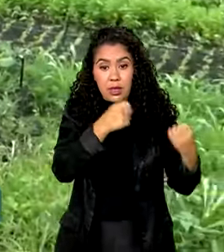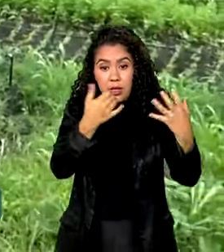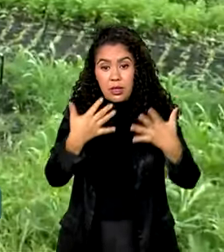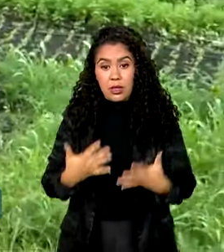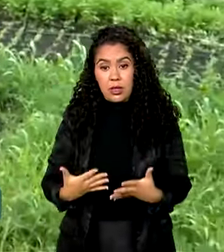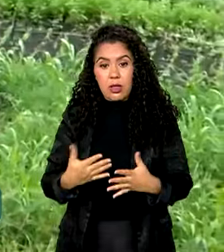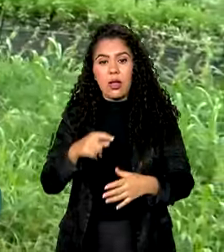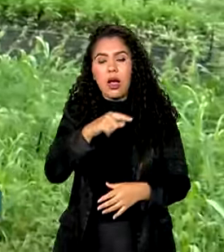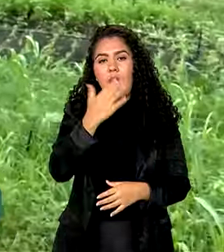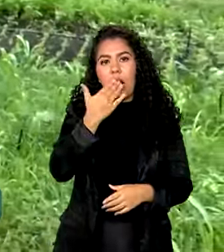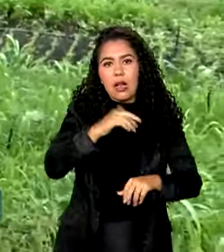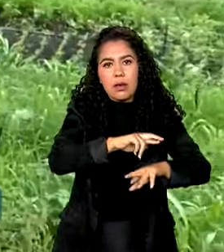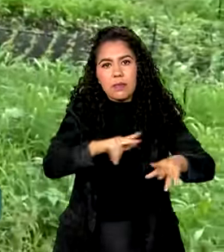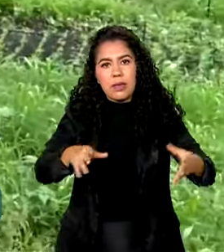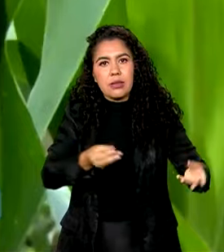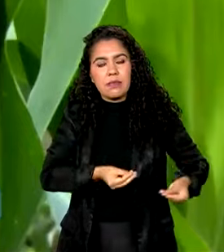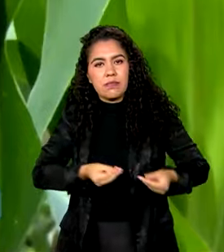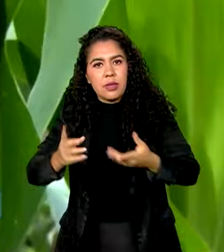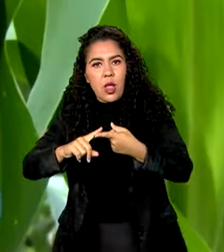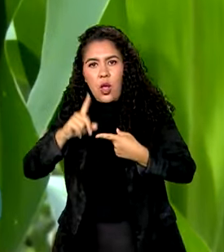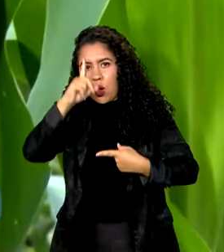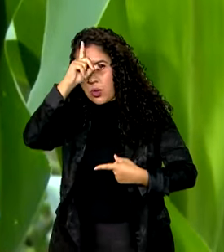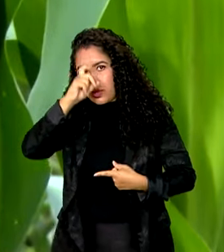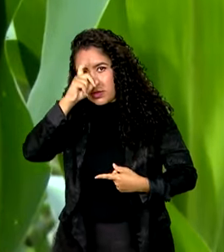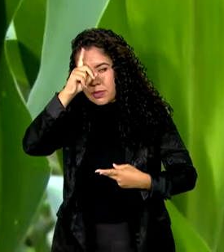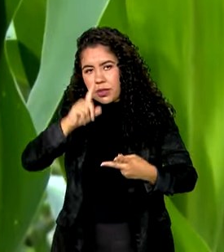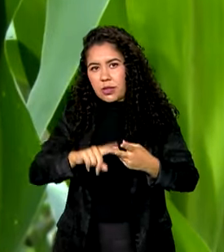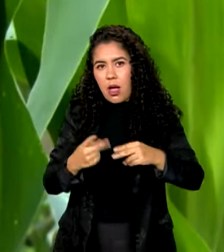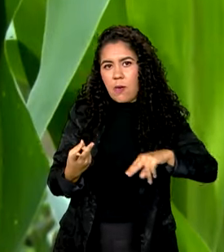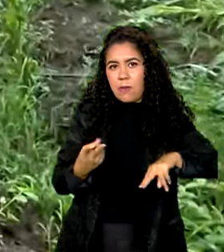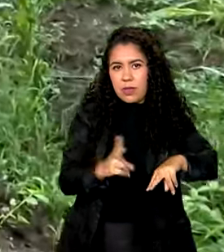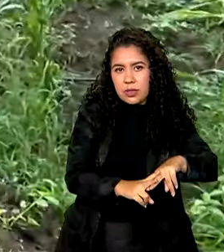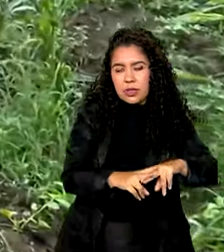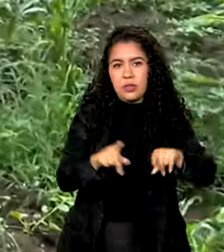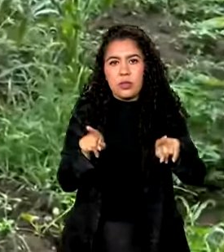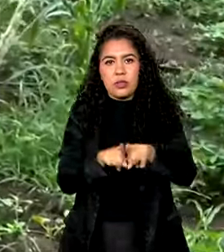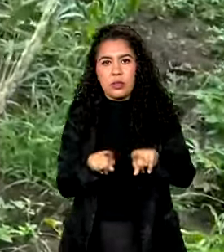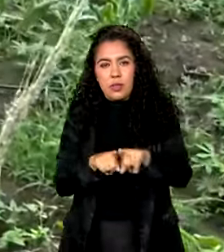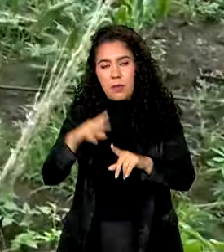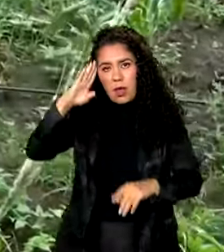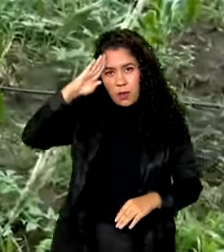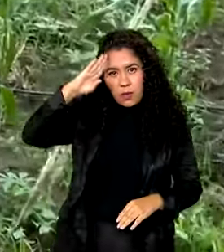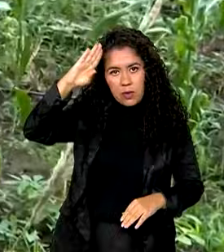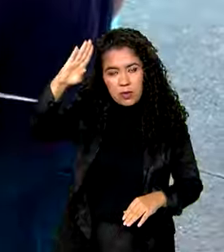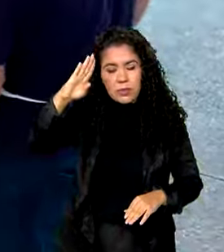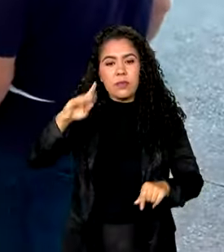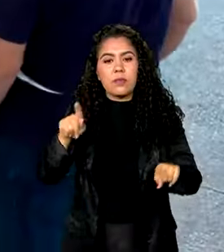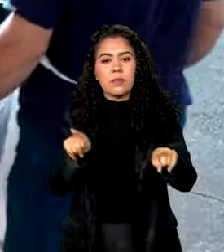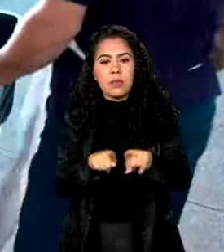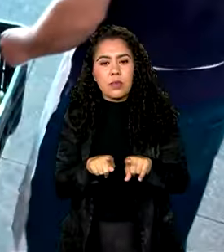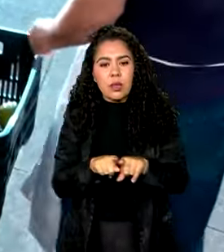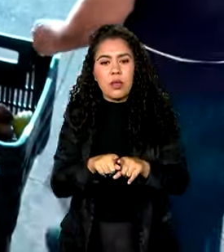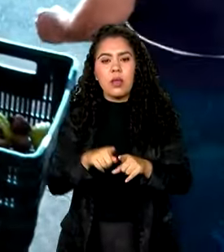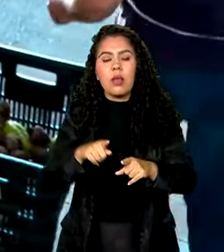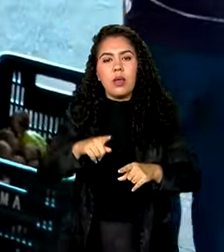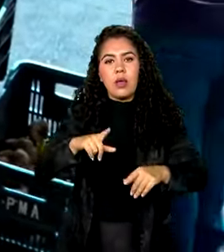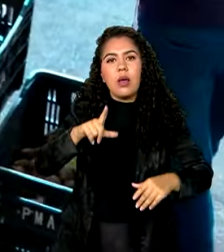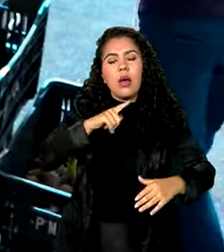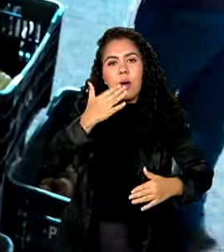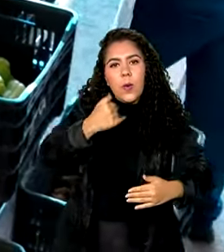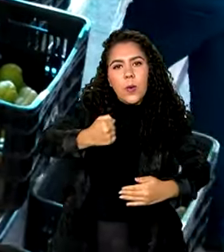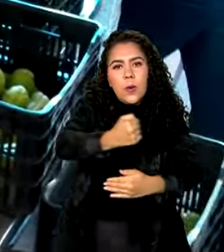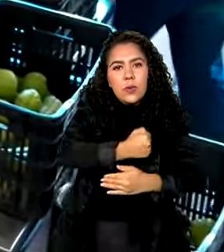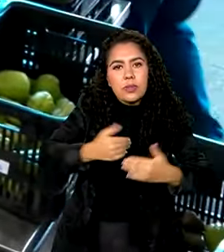para hospitais, presídios, quartéis, restaurantes populares, cozinhas comunitárias e bancos de alimentos,